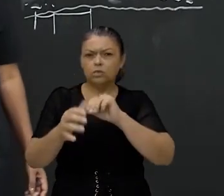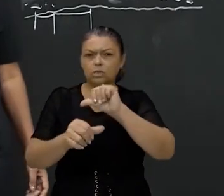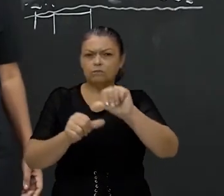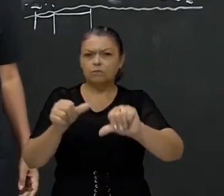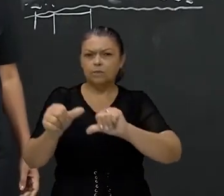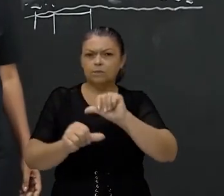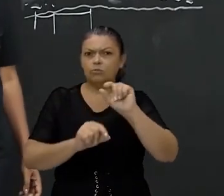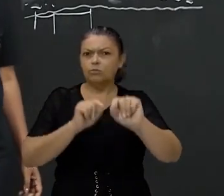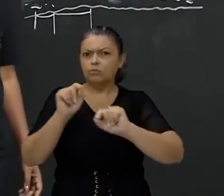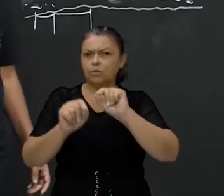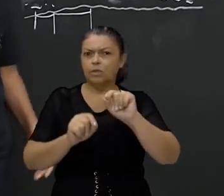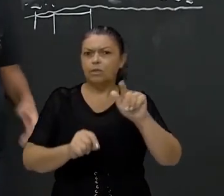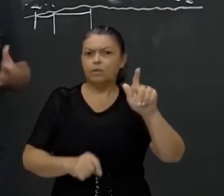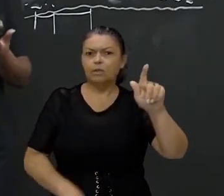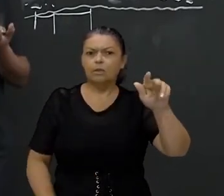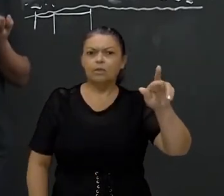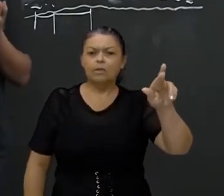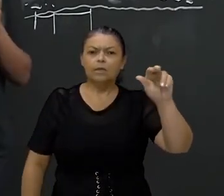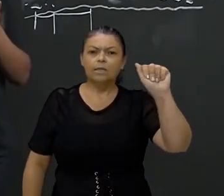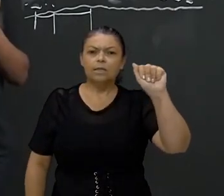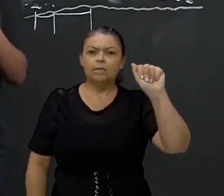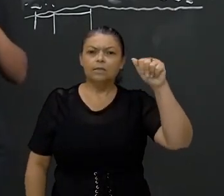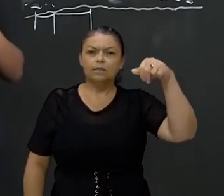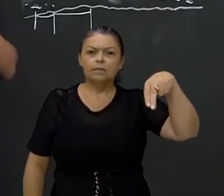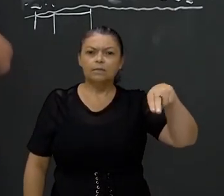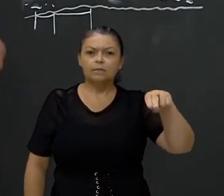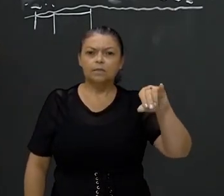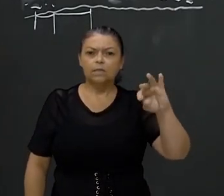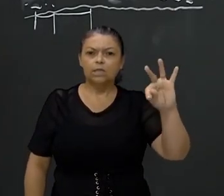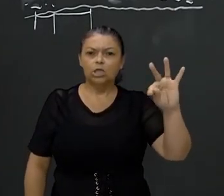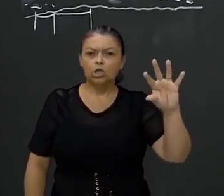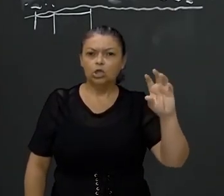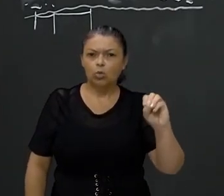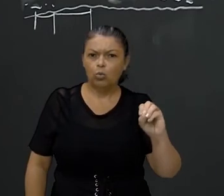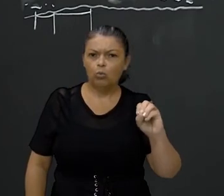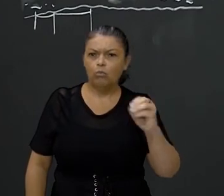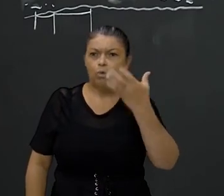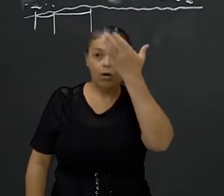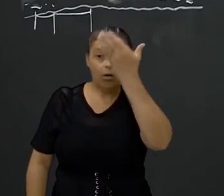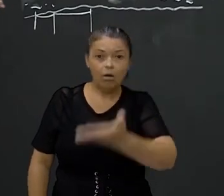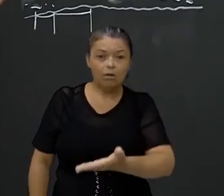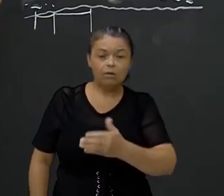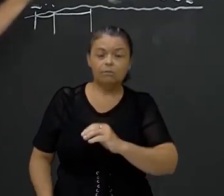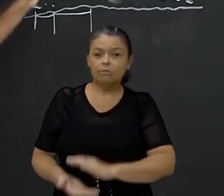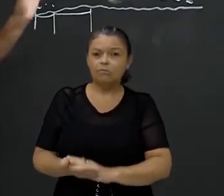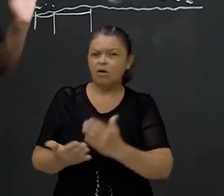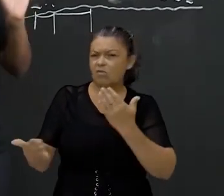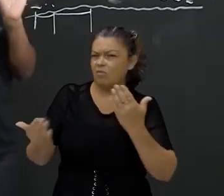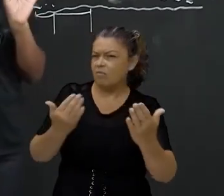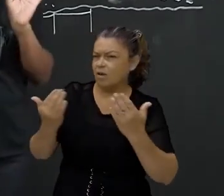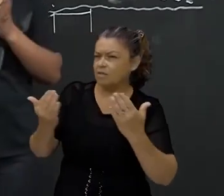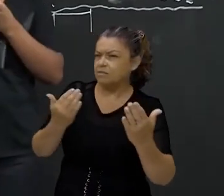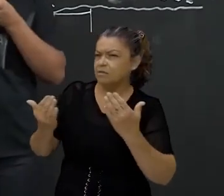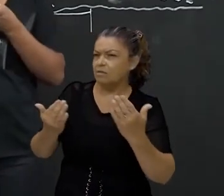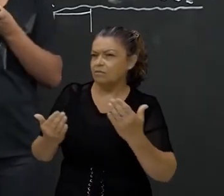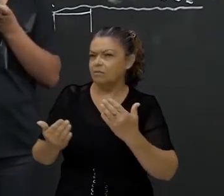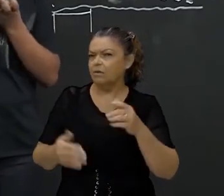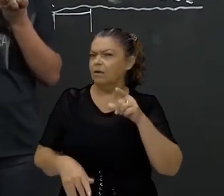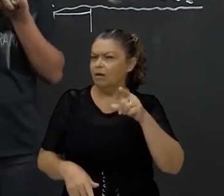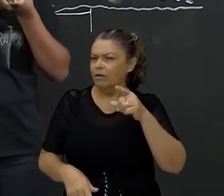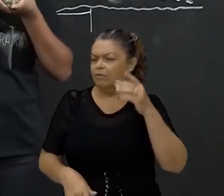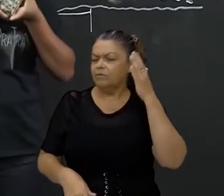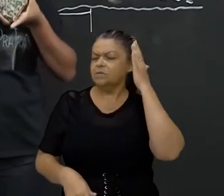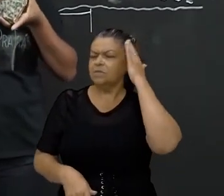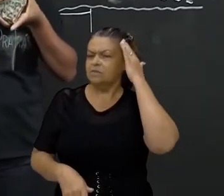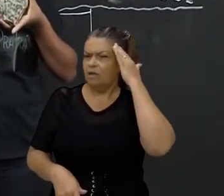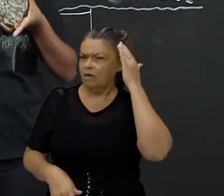Granito. E é muito interessante você comparar, você olha um granito e você olha um gnaise. Você vê